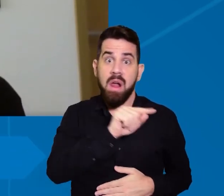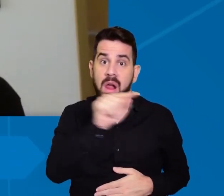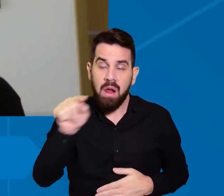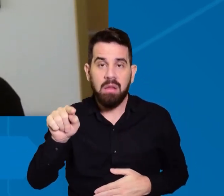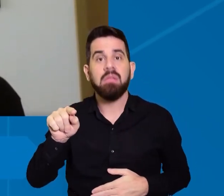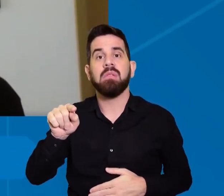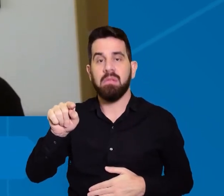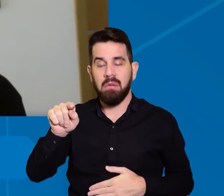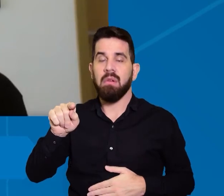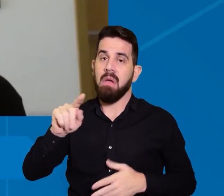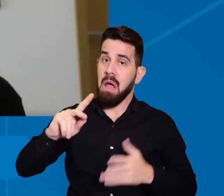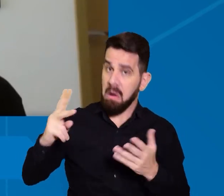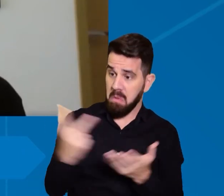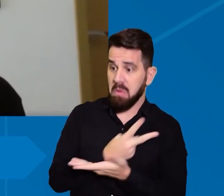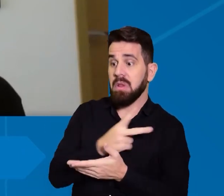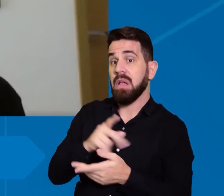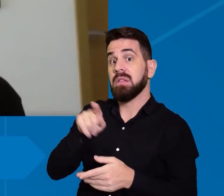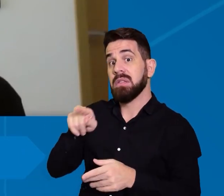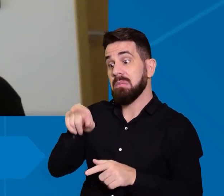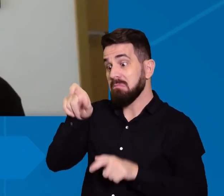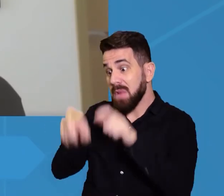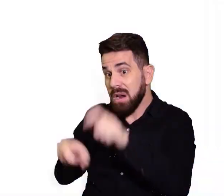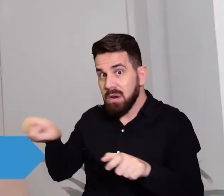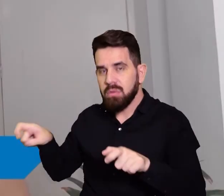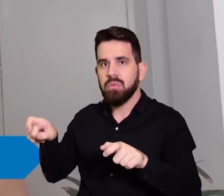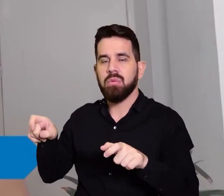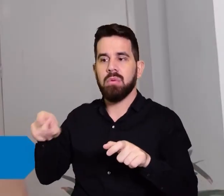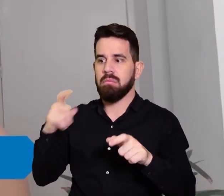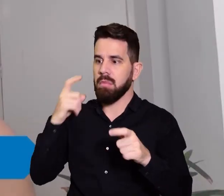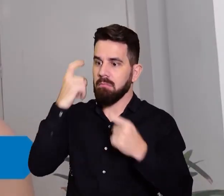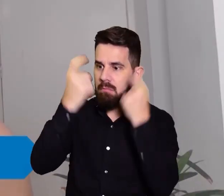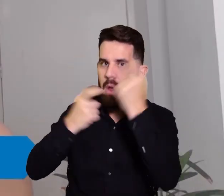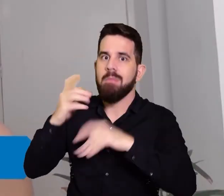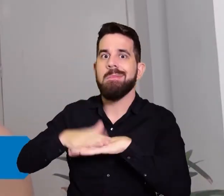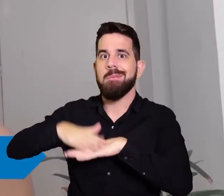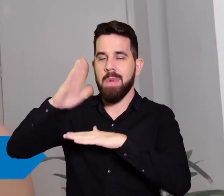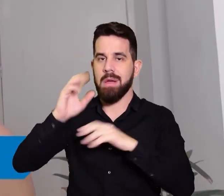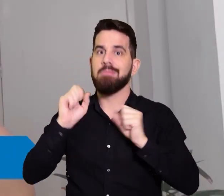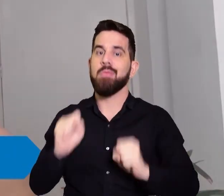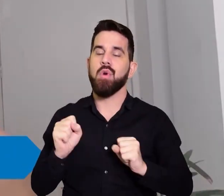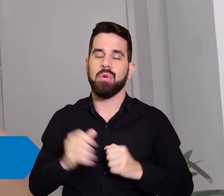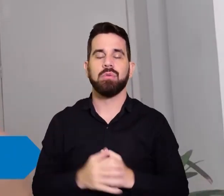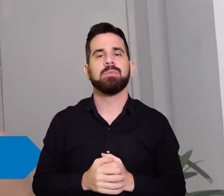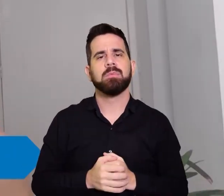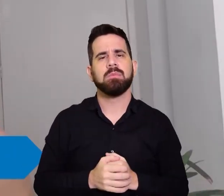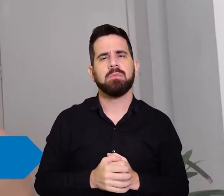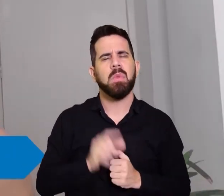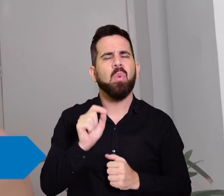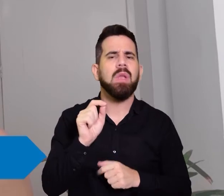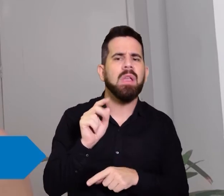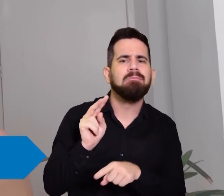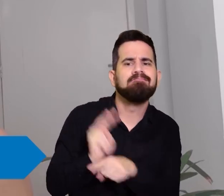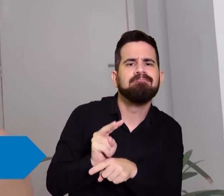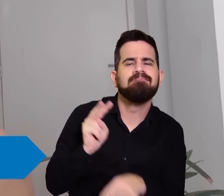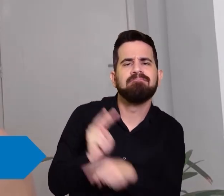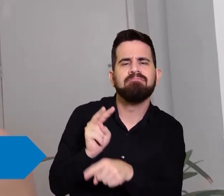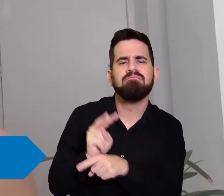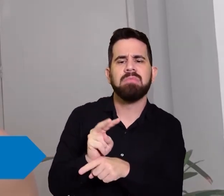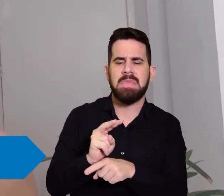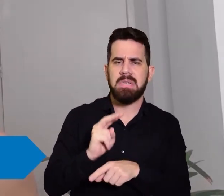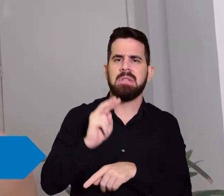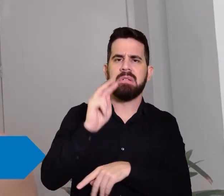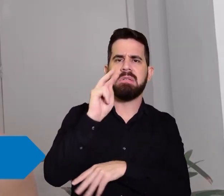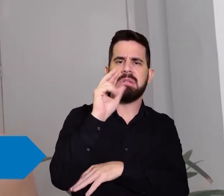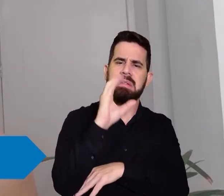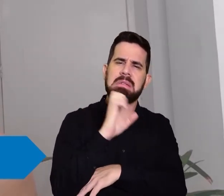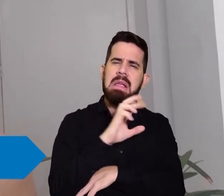os próprios produtores vão começar a enxergar essa ideia mas o que pode ser feito para preservar o cerrado o INPE Instituto Nacional